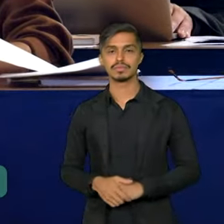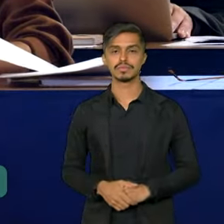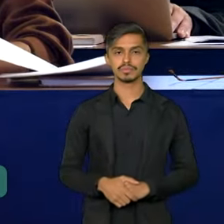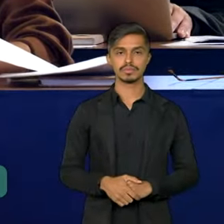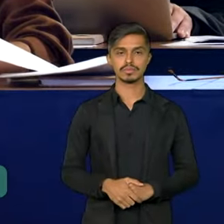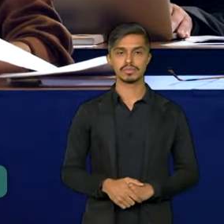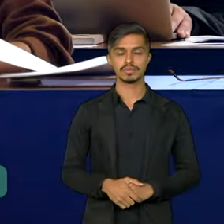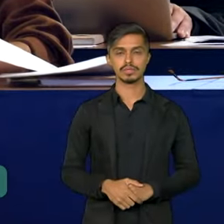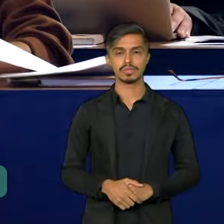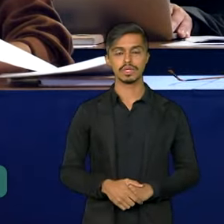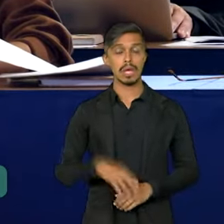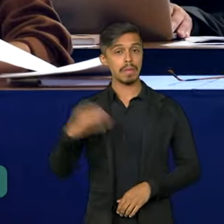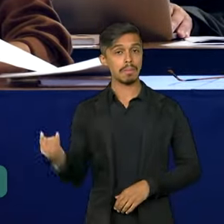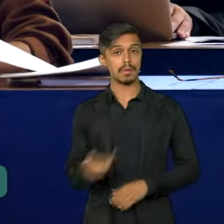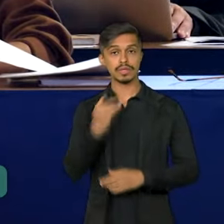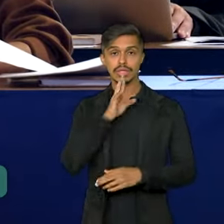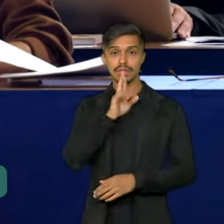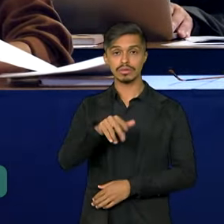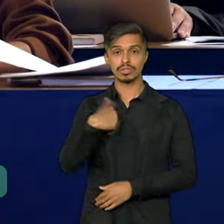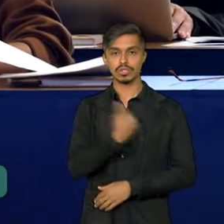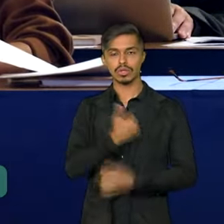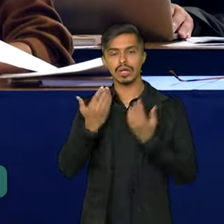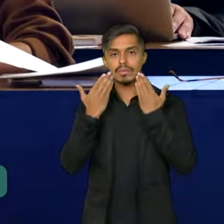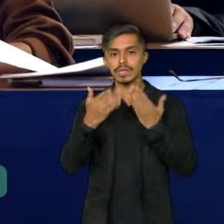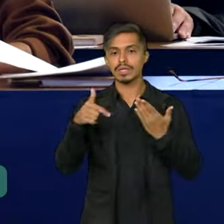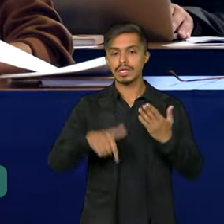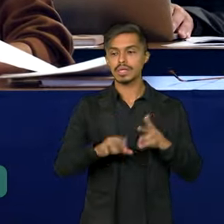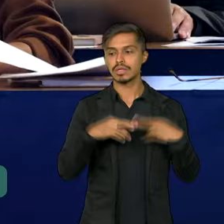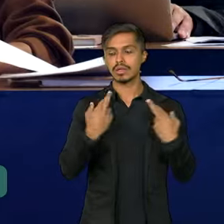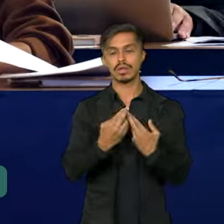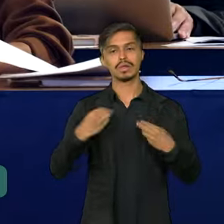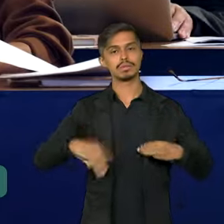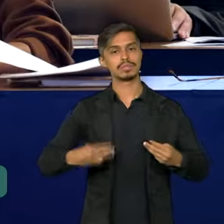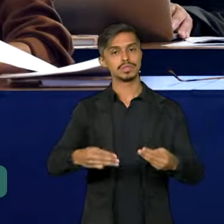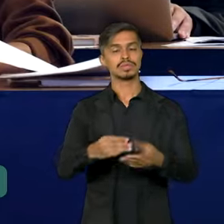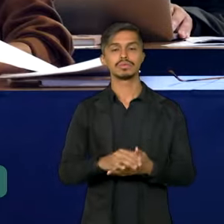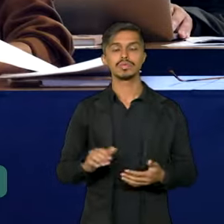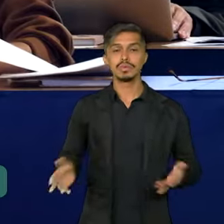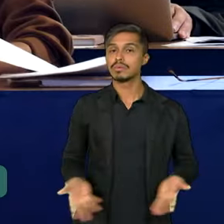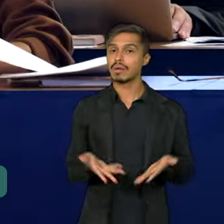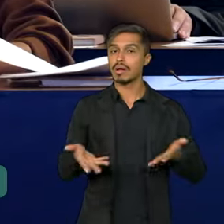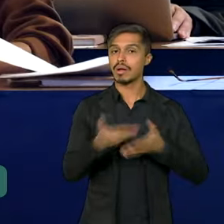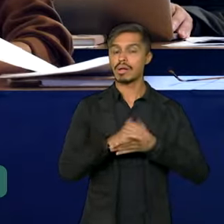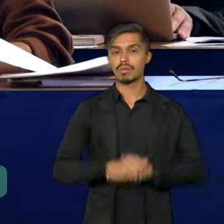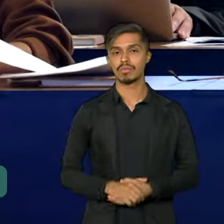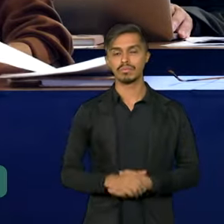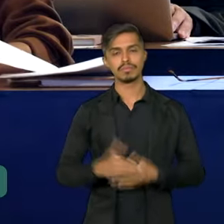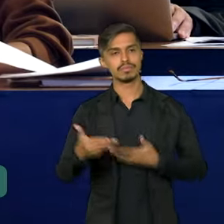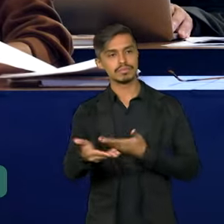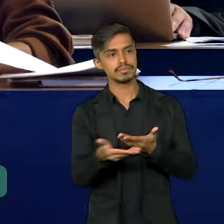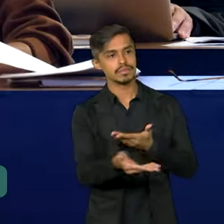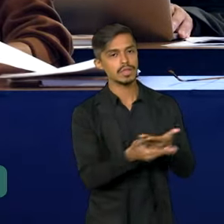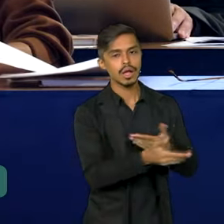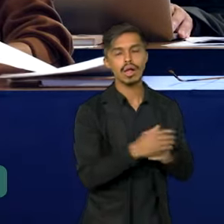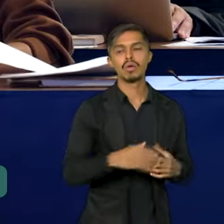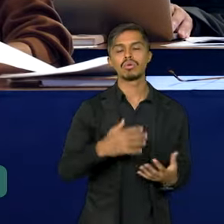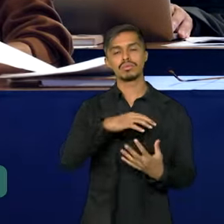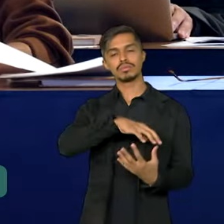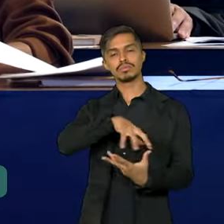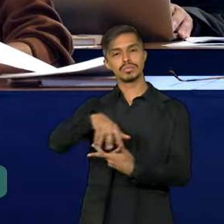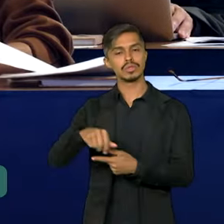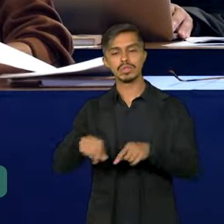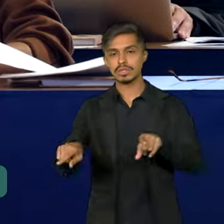resultados que hoje trazemos para esta reunião ministerial promovem a cooperação internacional